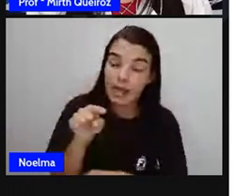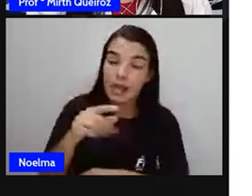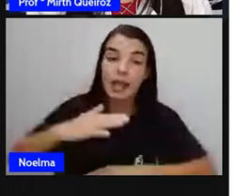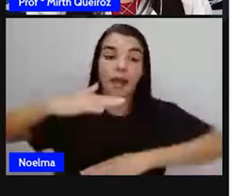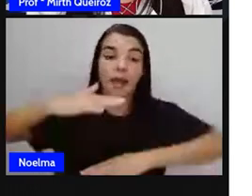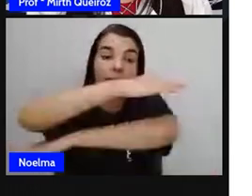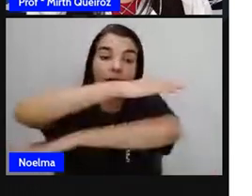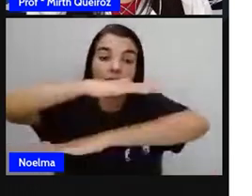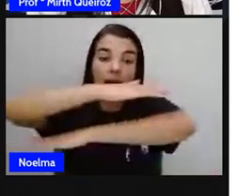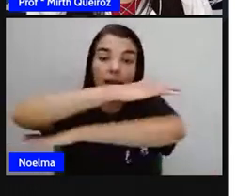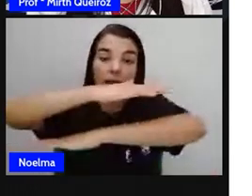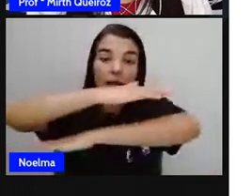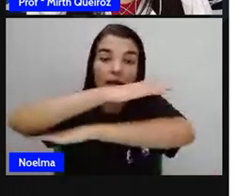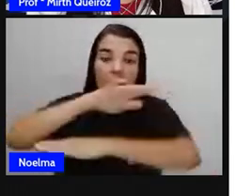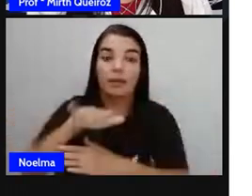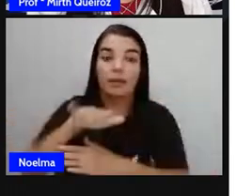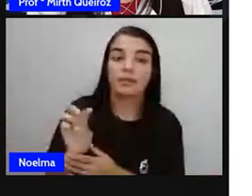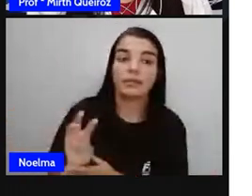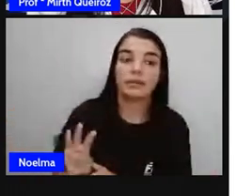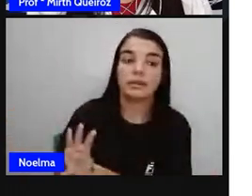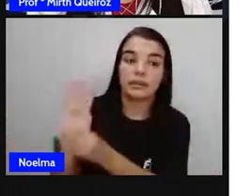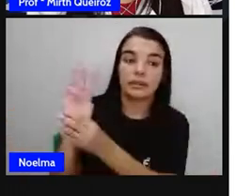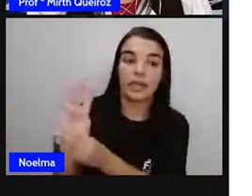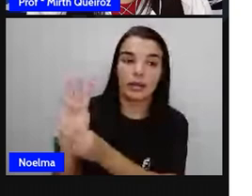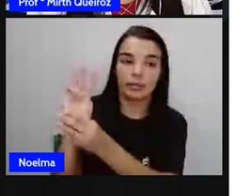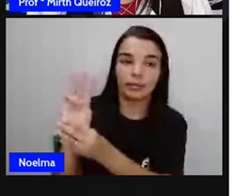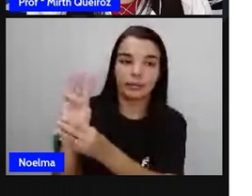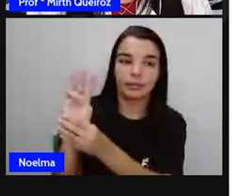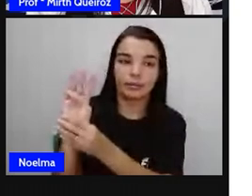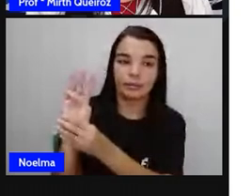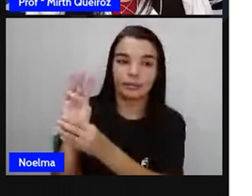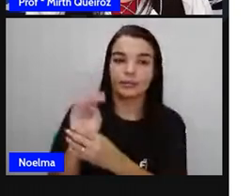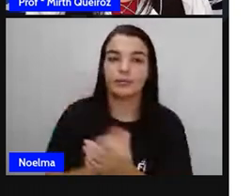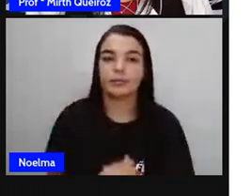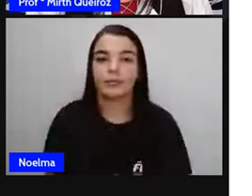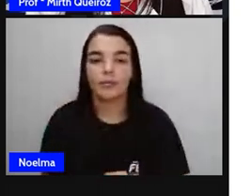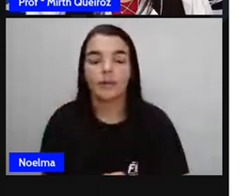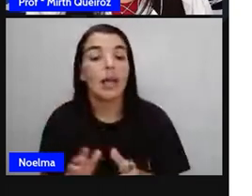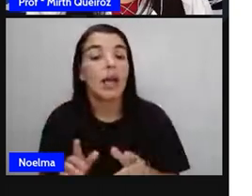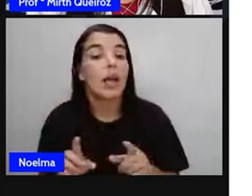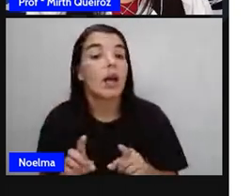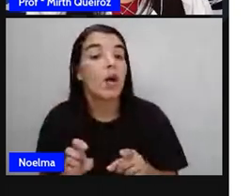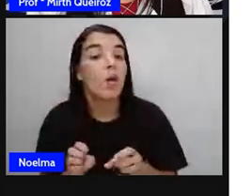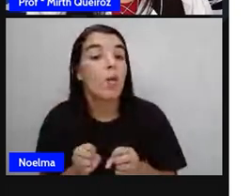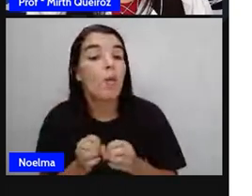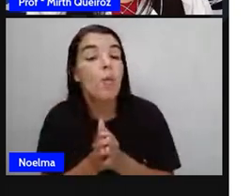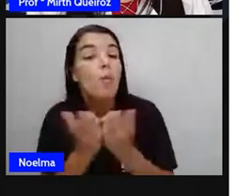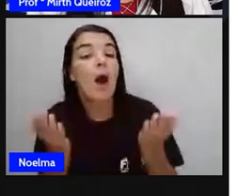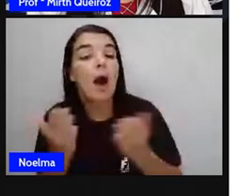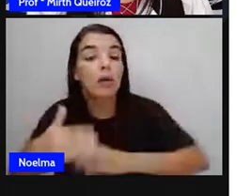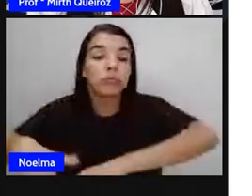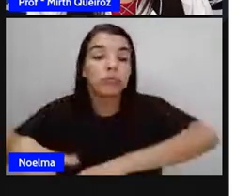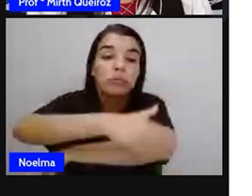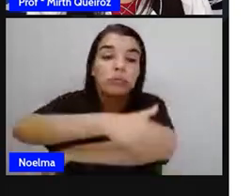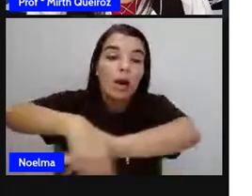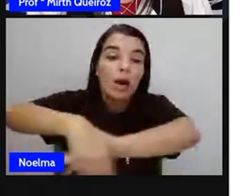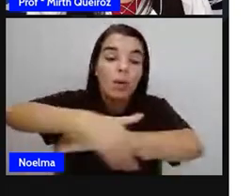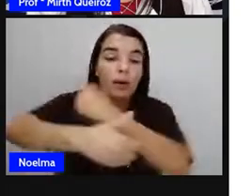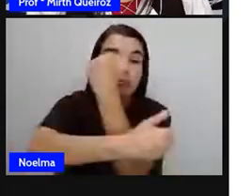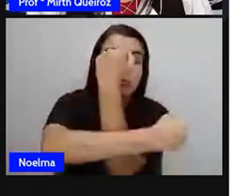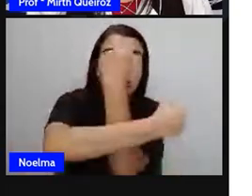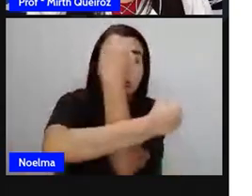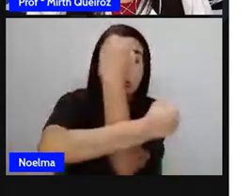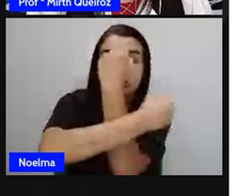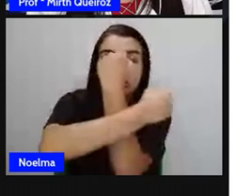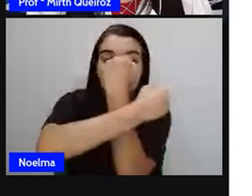paralela a que rua? A rua W. Quais são? ruas perpendiculares